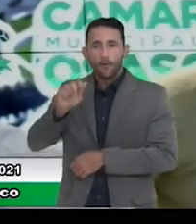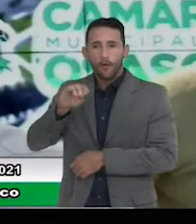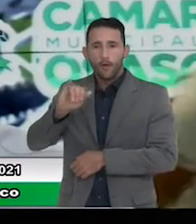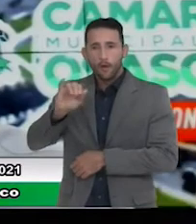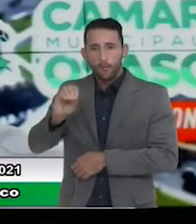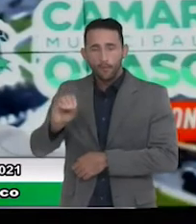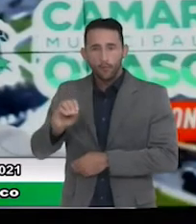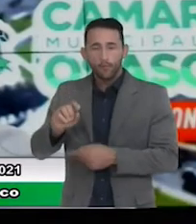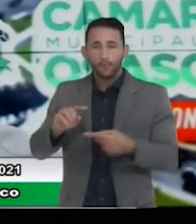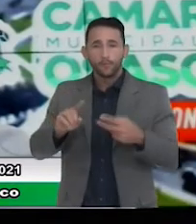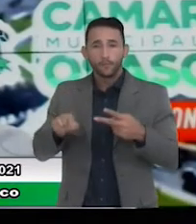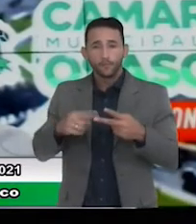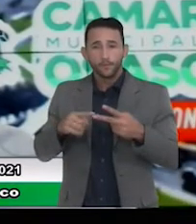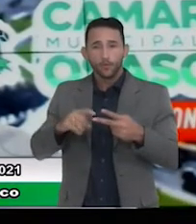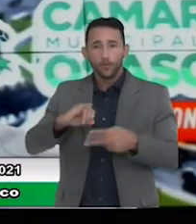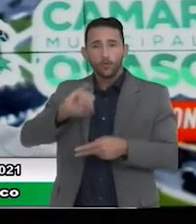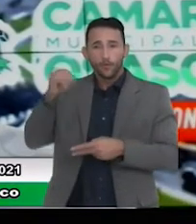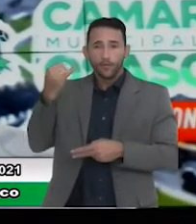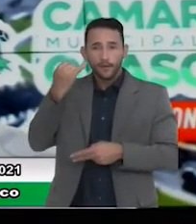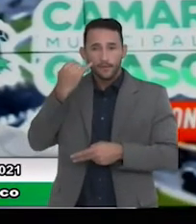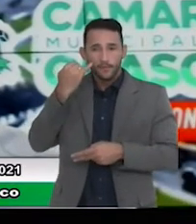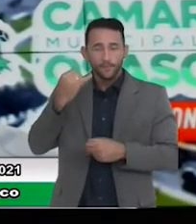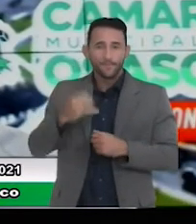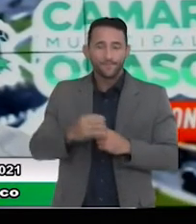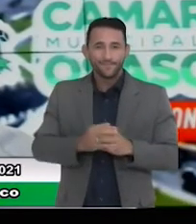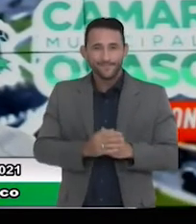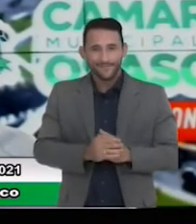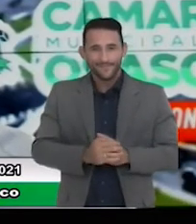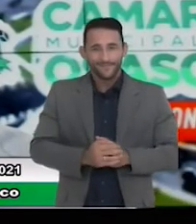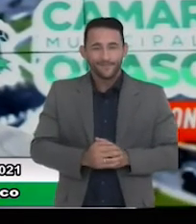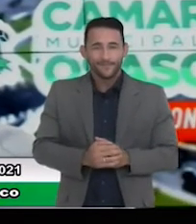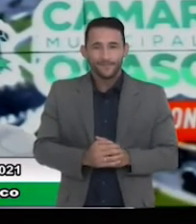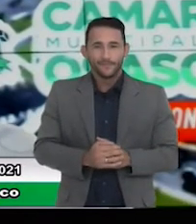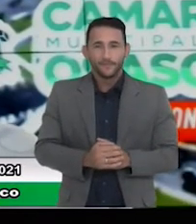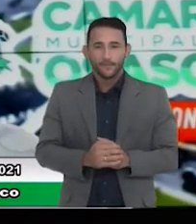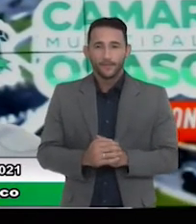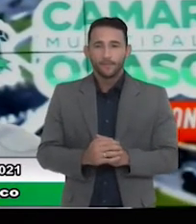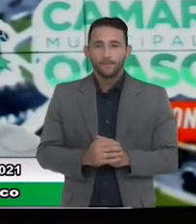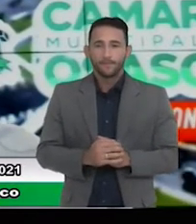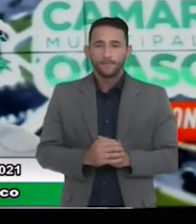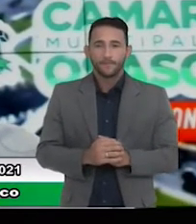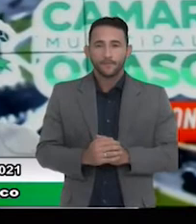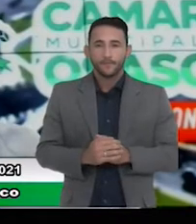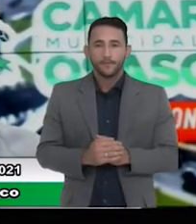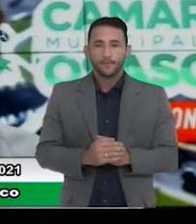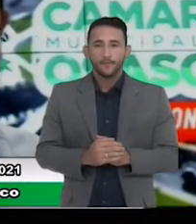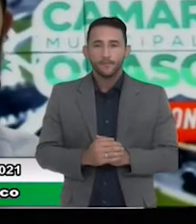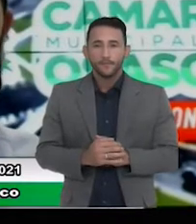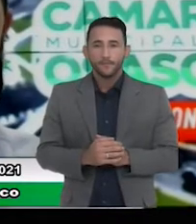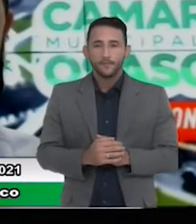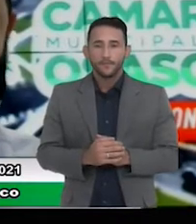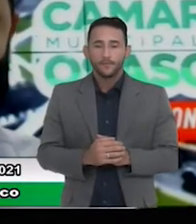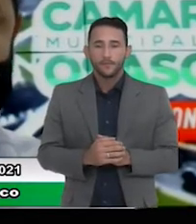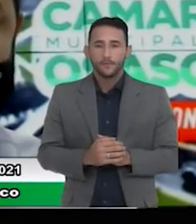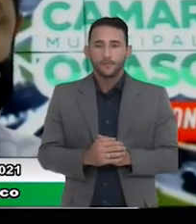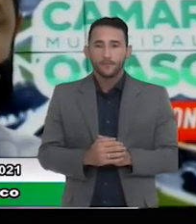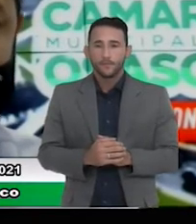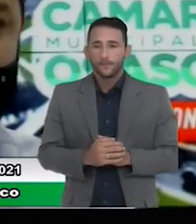a Juliana Curzelho da Ativoz, e